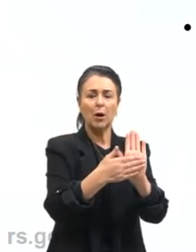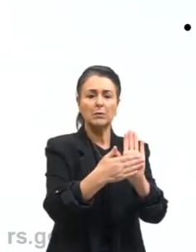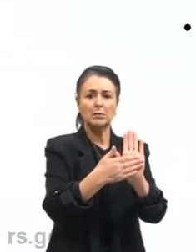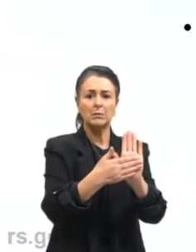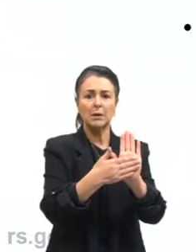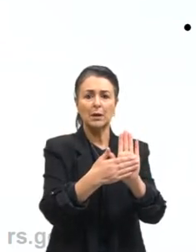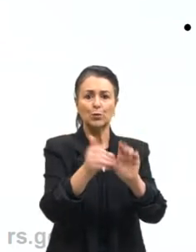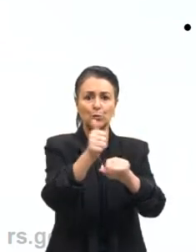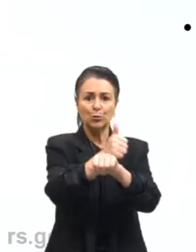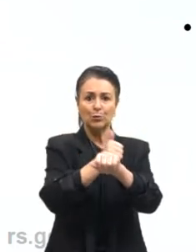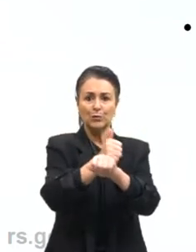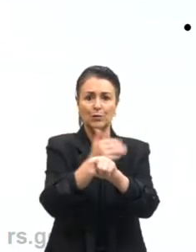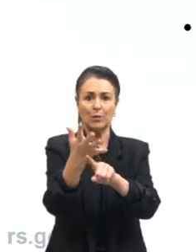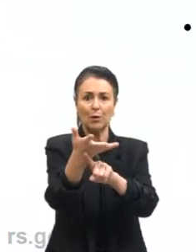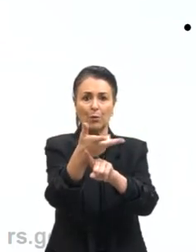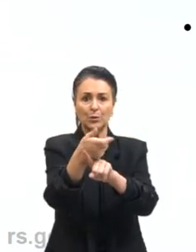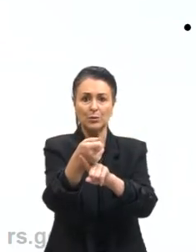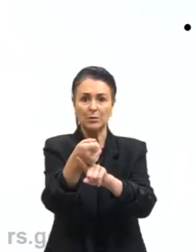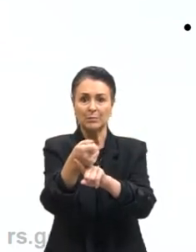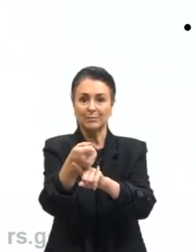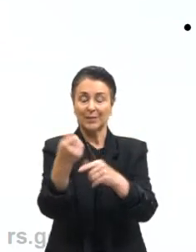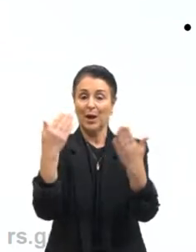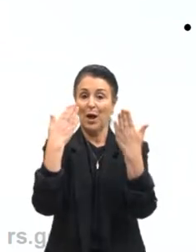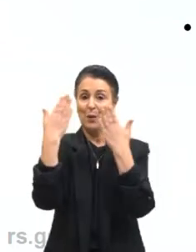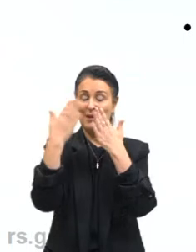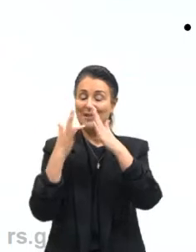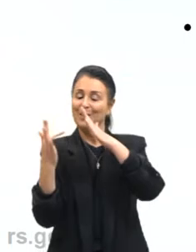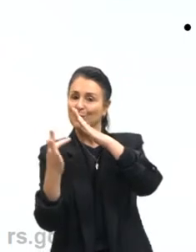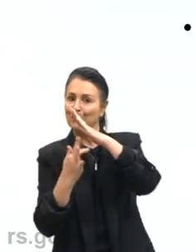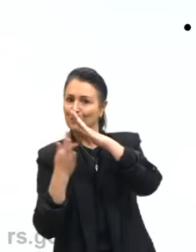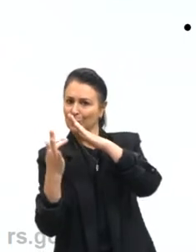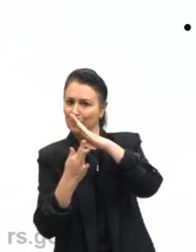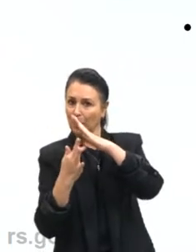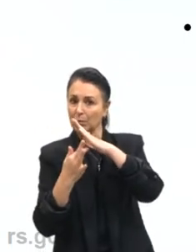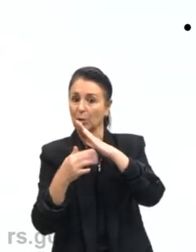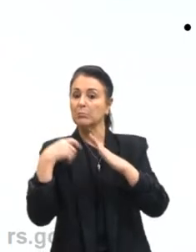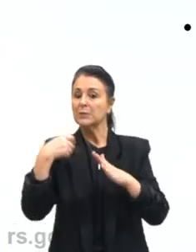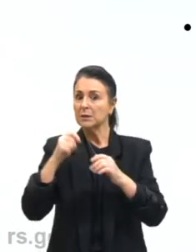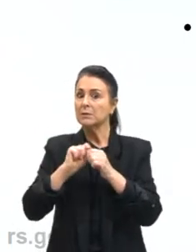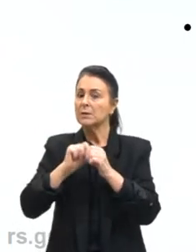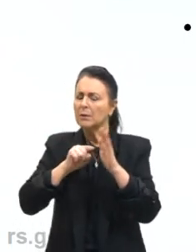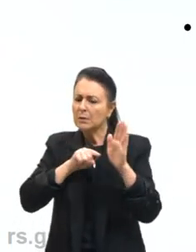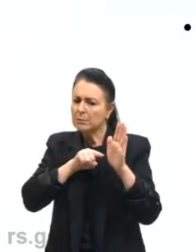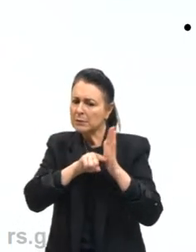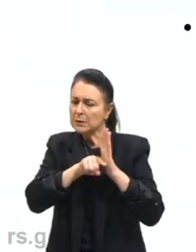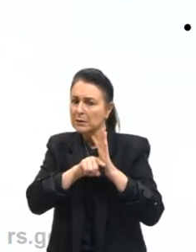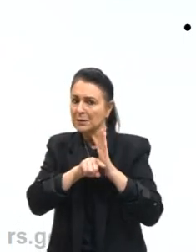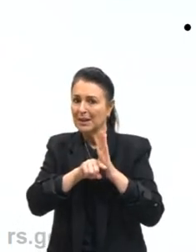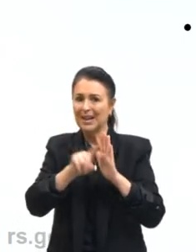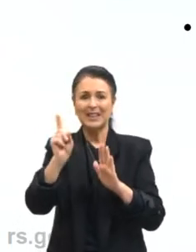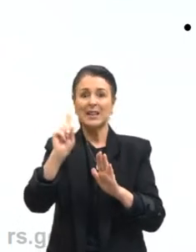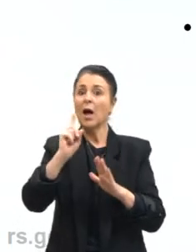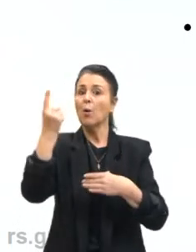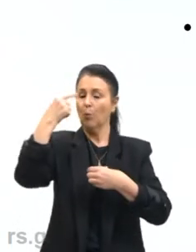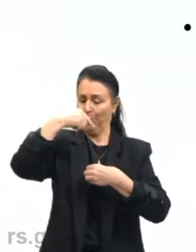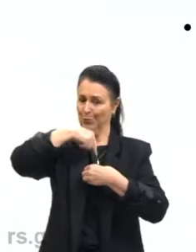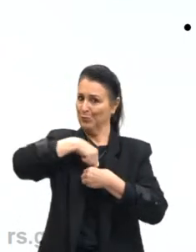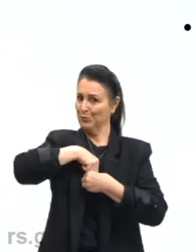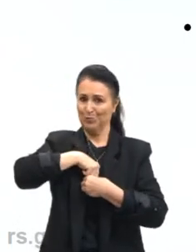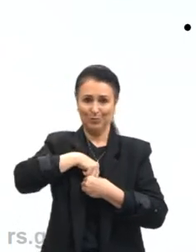criar. A análise formal de uma obra requer uma pesquisa. Então ela não é a parte da subjetividade.